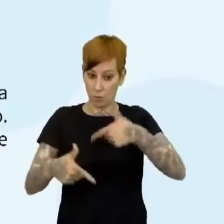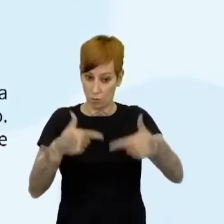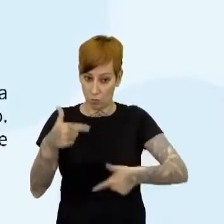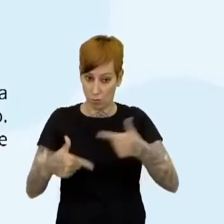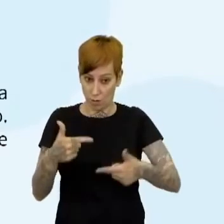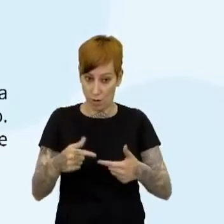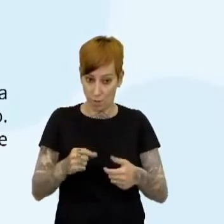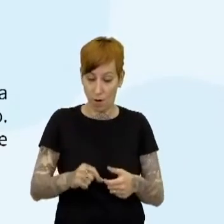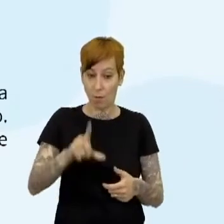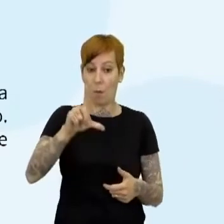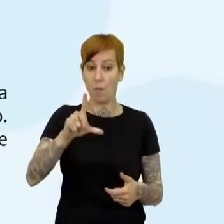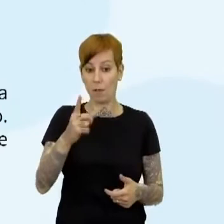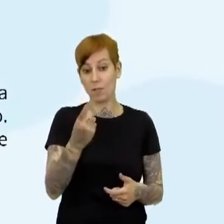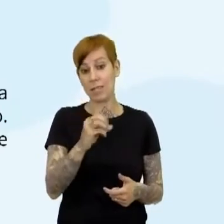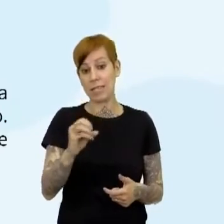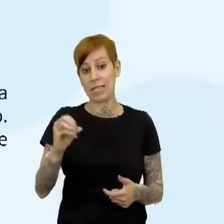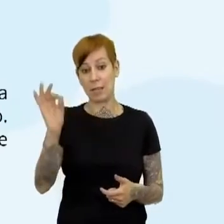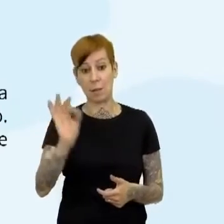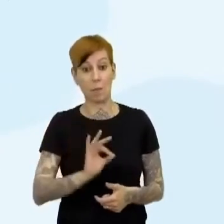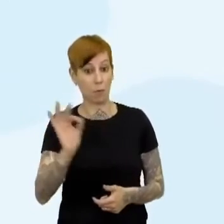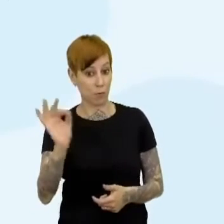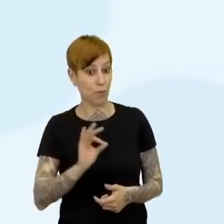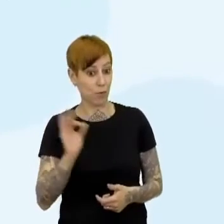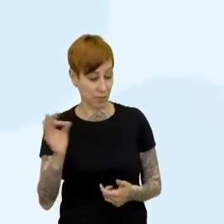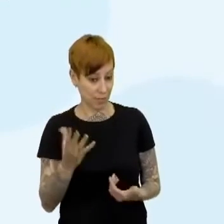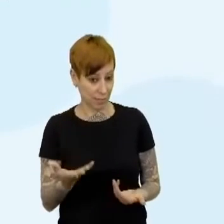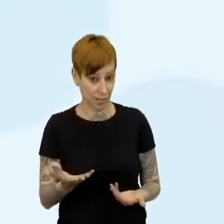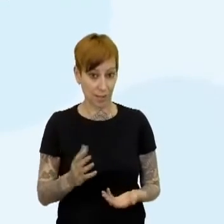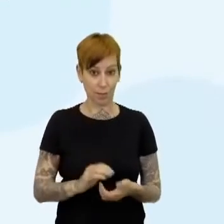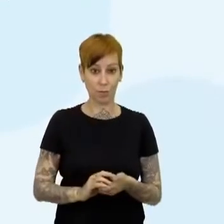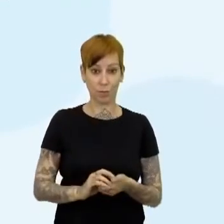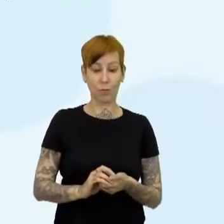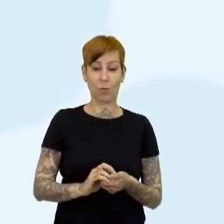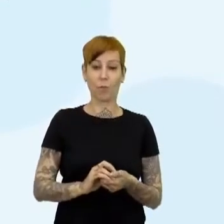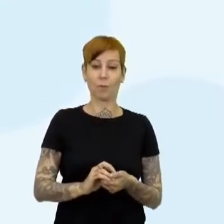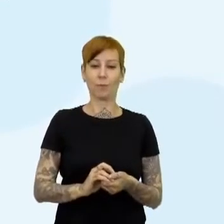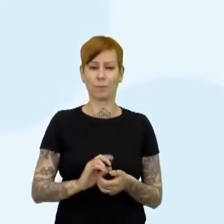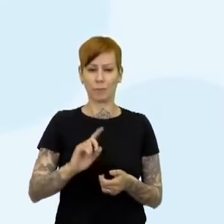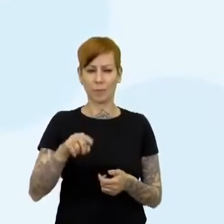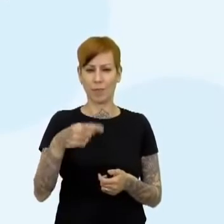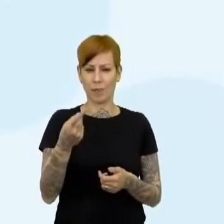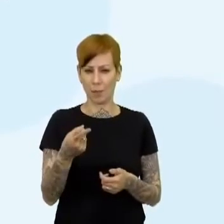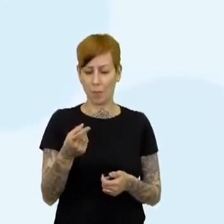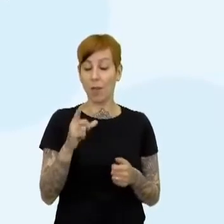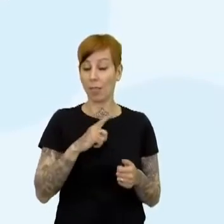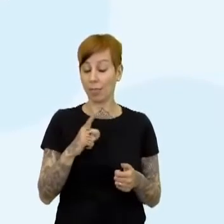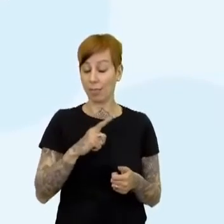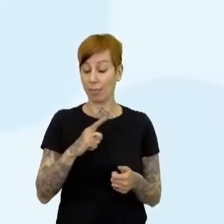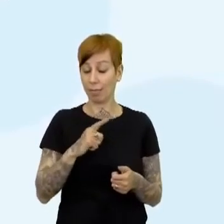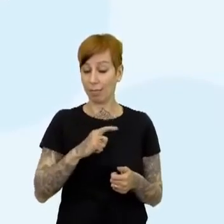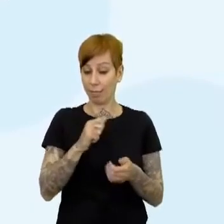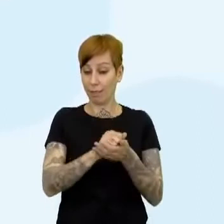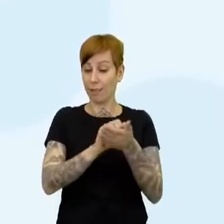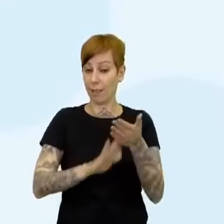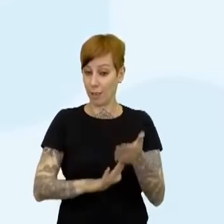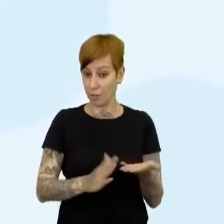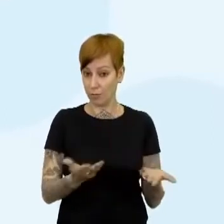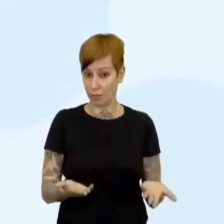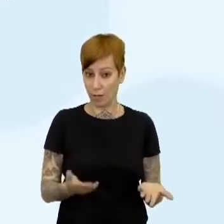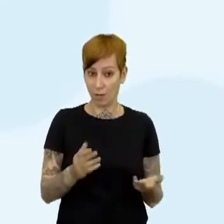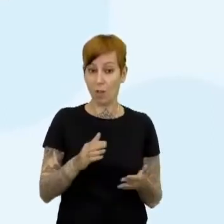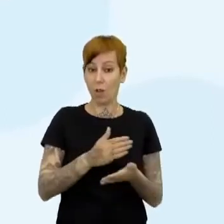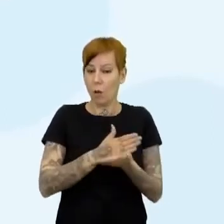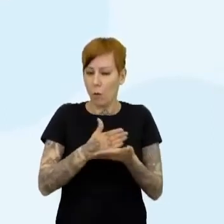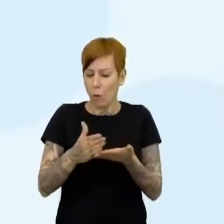em 1954, né? E na sequência, eu tenho aqui mais uma atividade para vocês. A gente vai entrar aqui, então, no governo